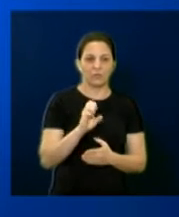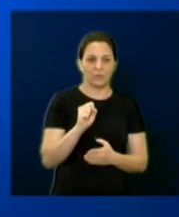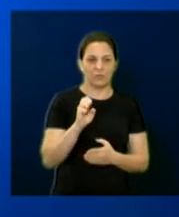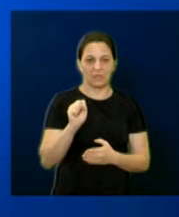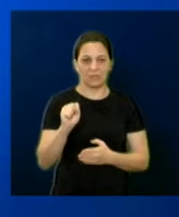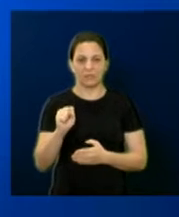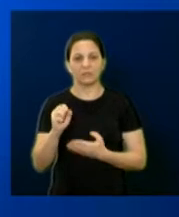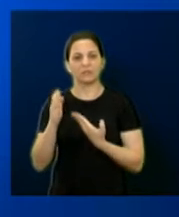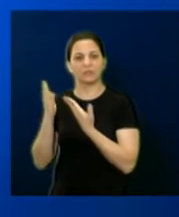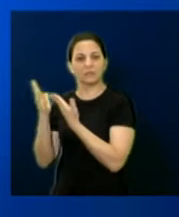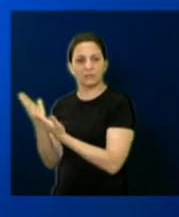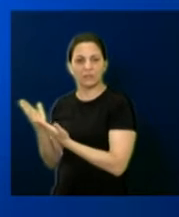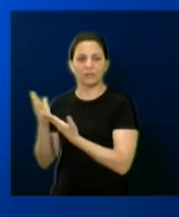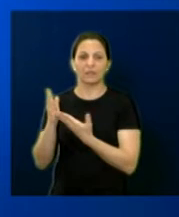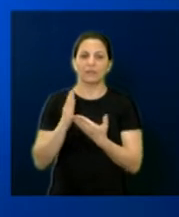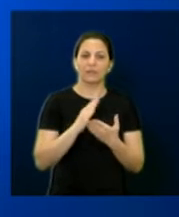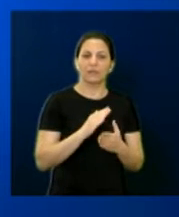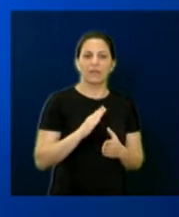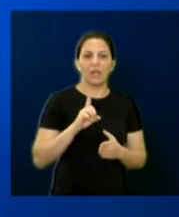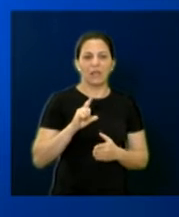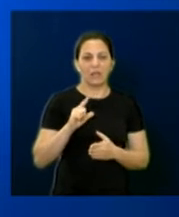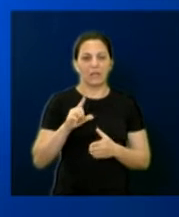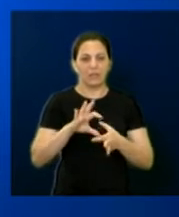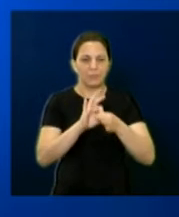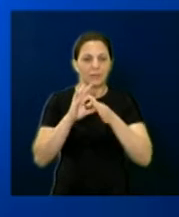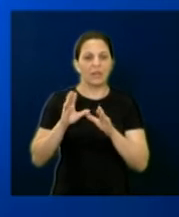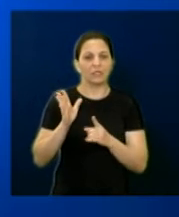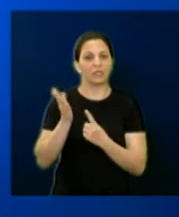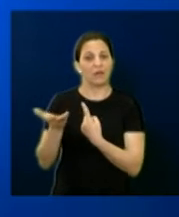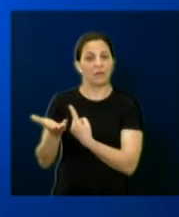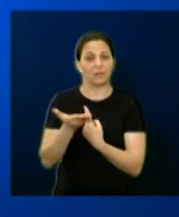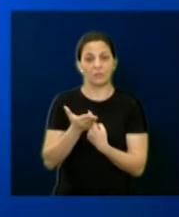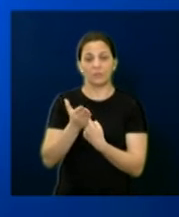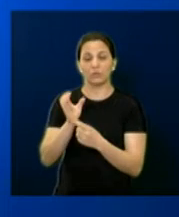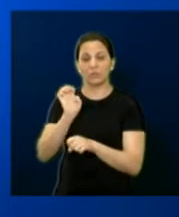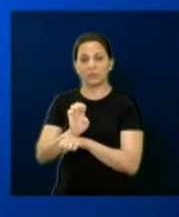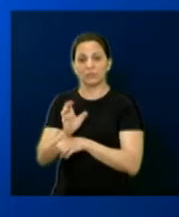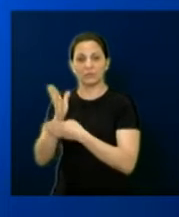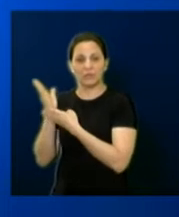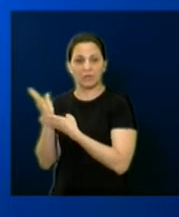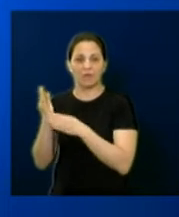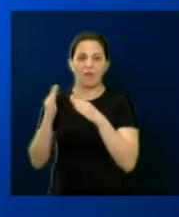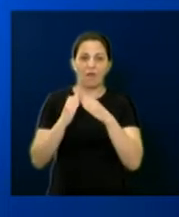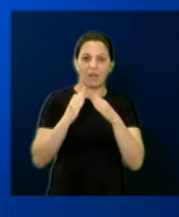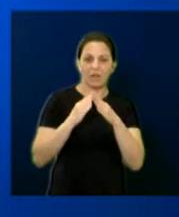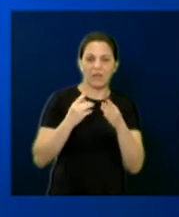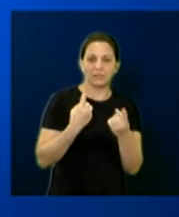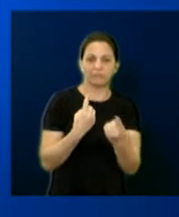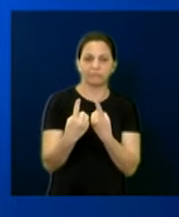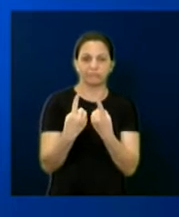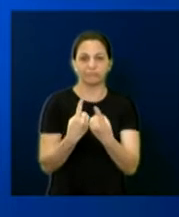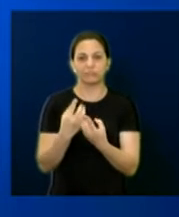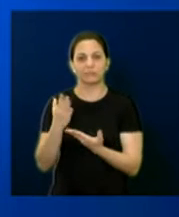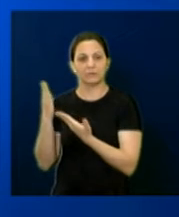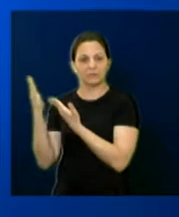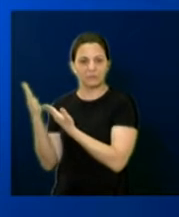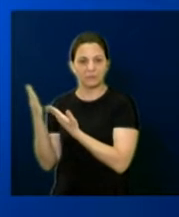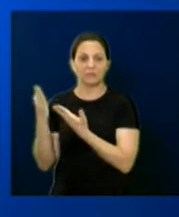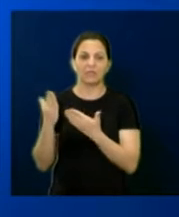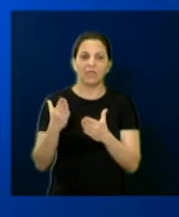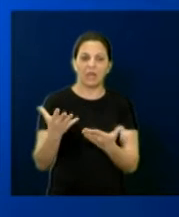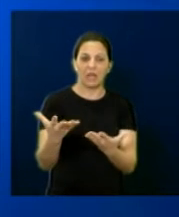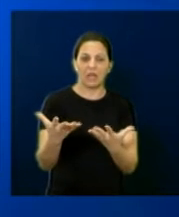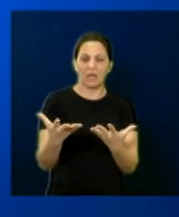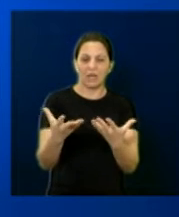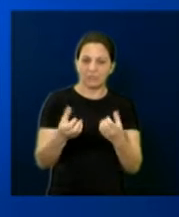Girassóis, 104 mil. CRAS Liberdade Assistida, Estado, 135 mil. Casa Transitora, 429 mil. Serviço de